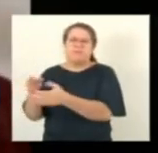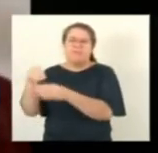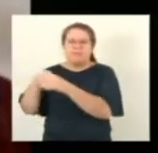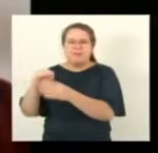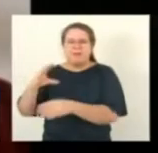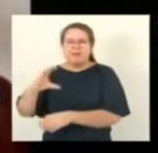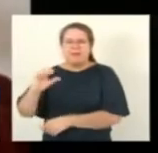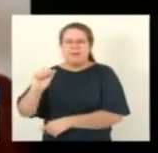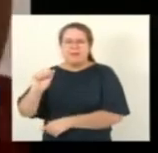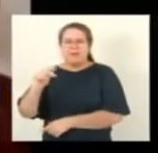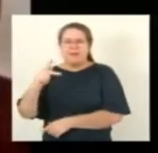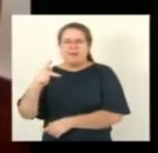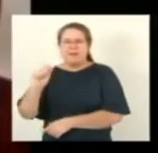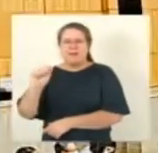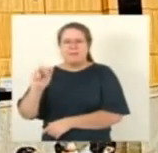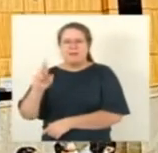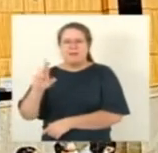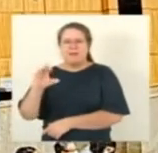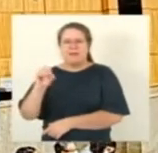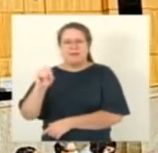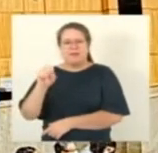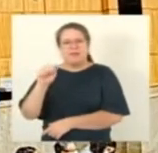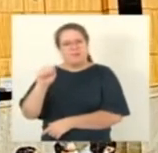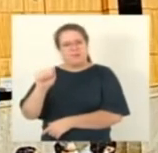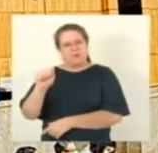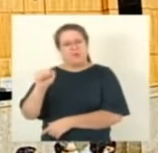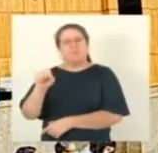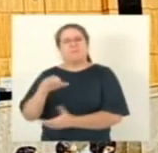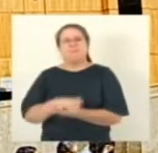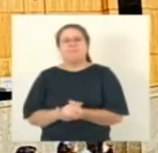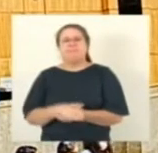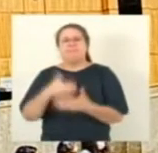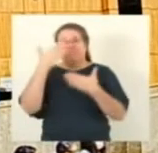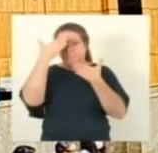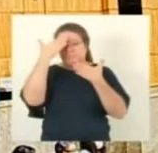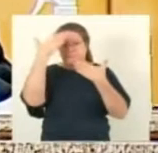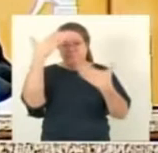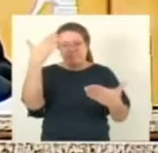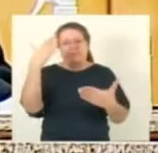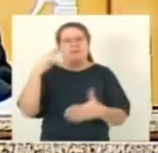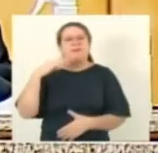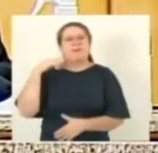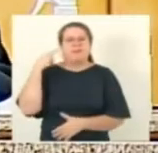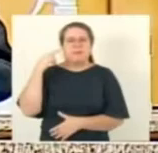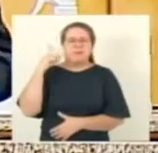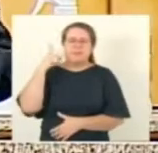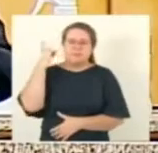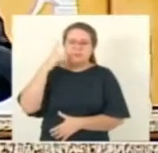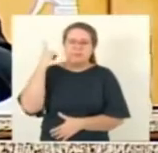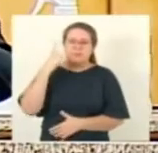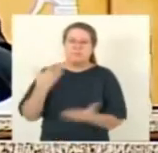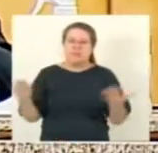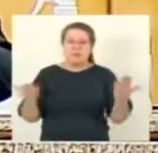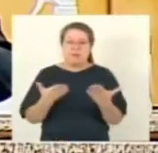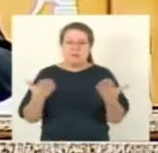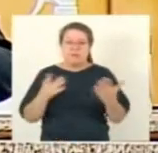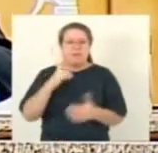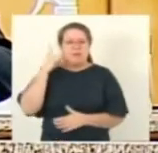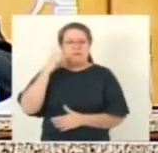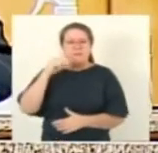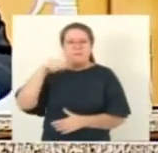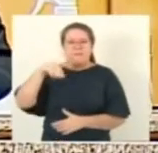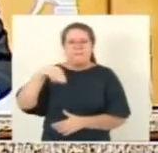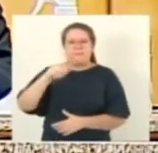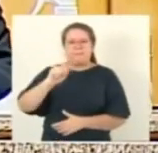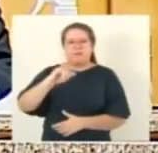um abraço para todos e muito obrigado muito obrigado deputado Teodoro Ferraço com a palavra agora o deputado Sérgio